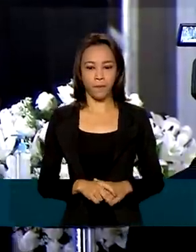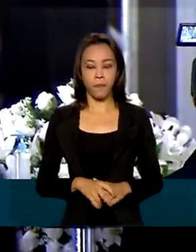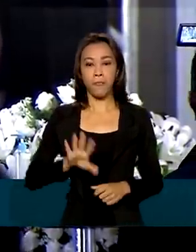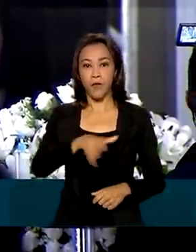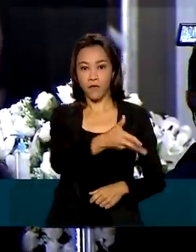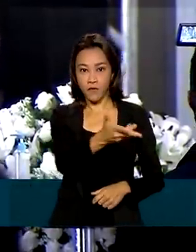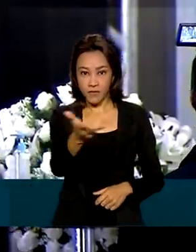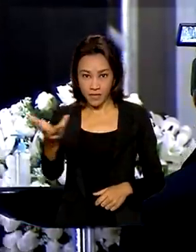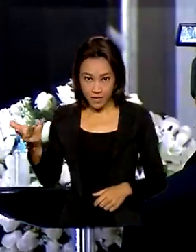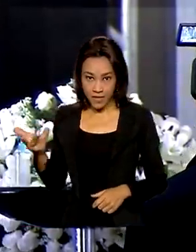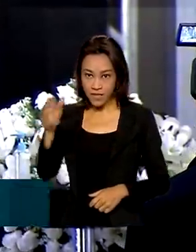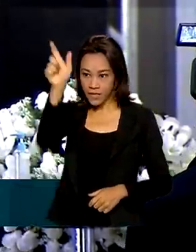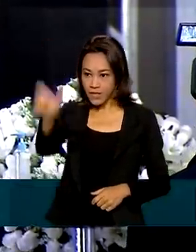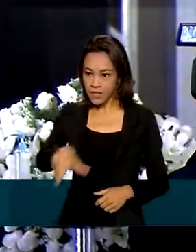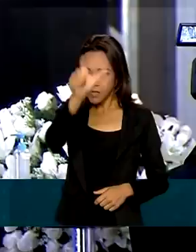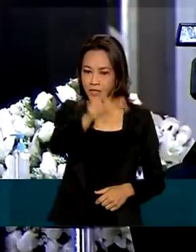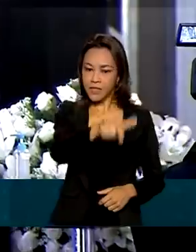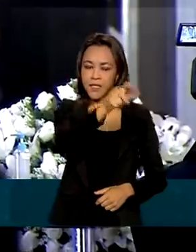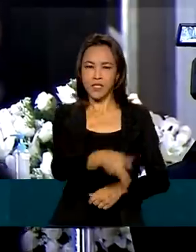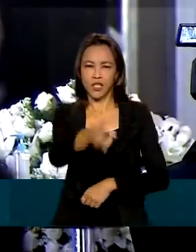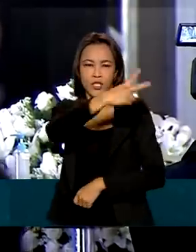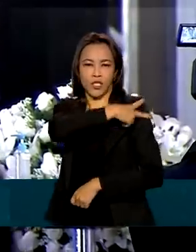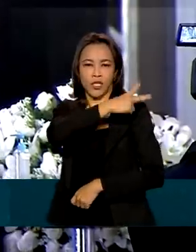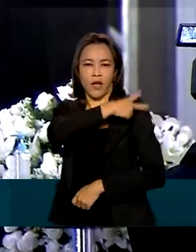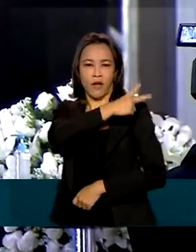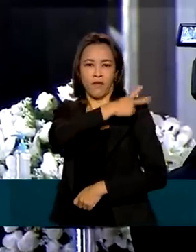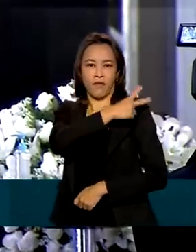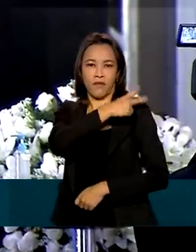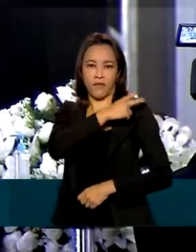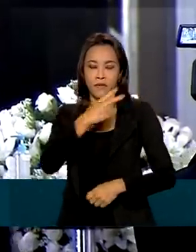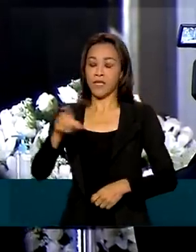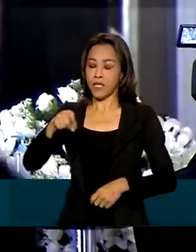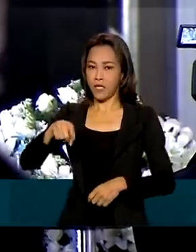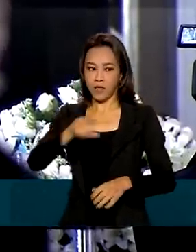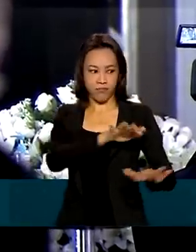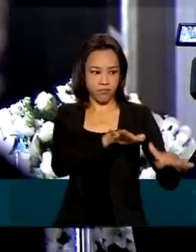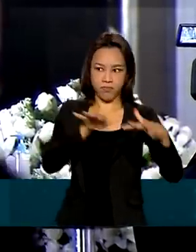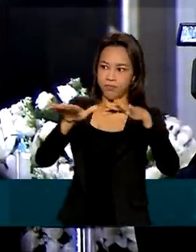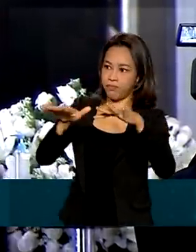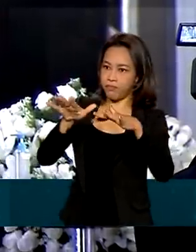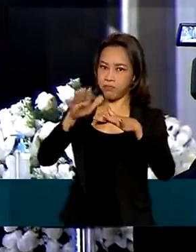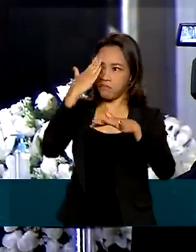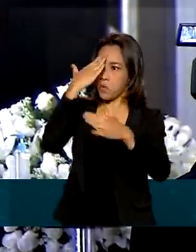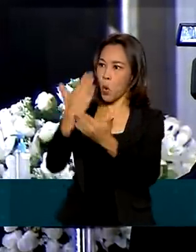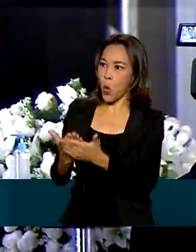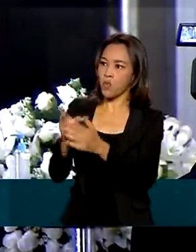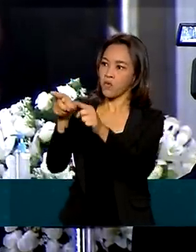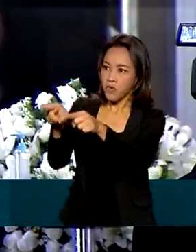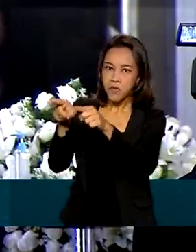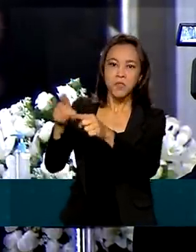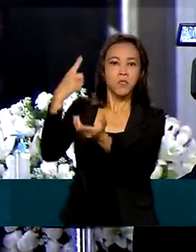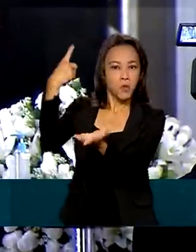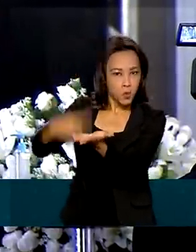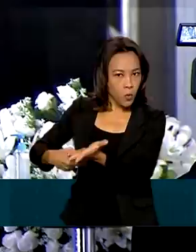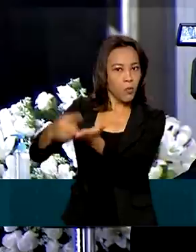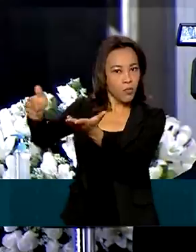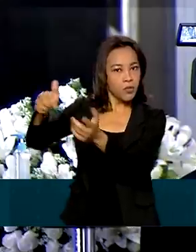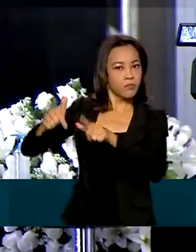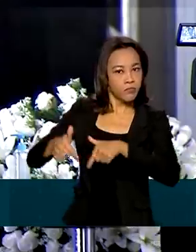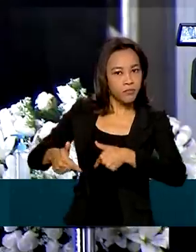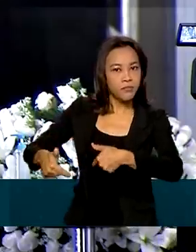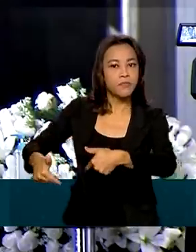chefes que inspiram confiança nos seus subordinados e exerçam o papel que lhes cabe na consecução dos